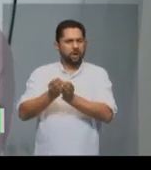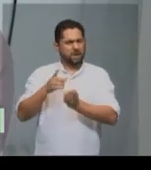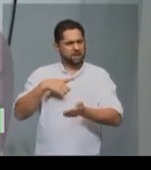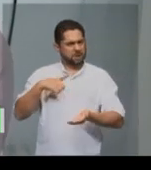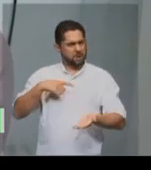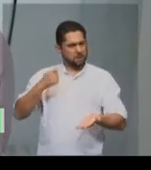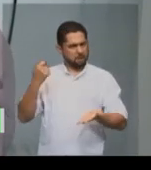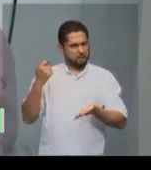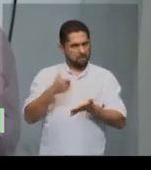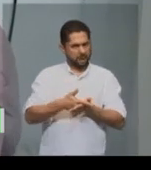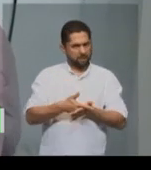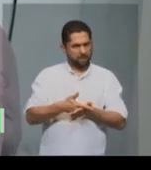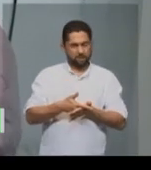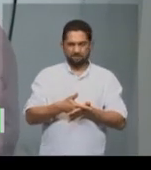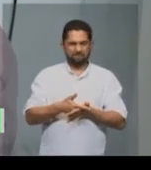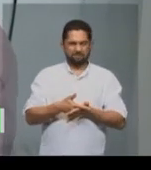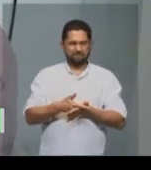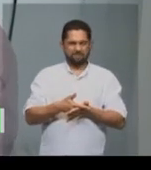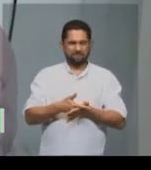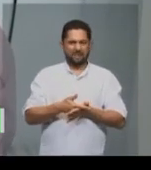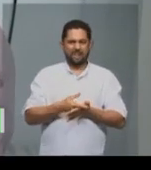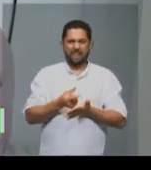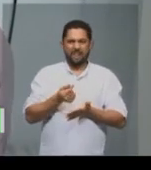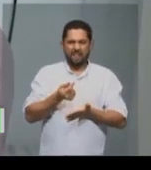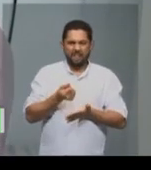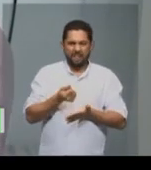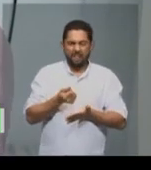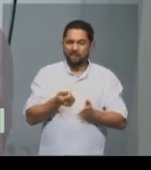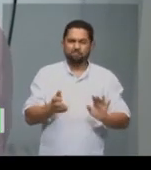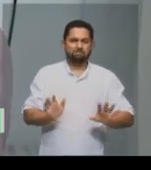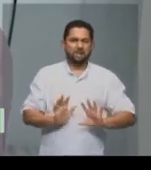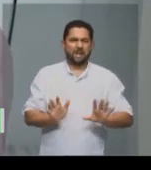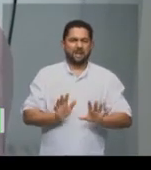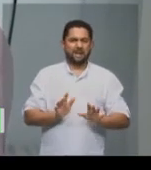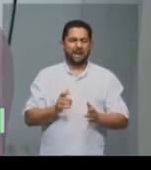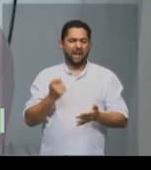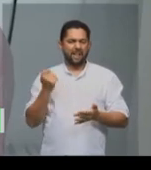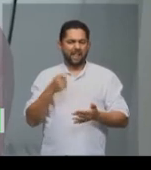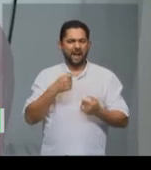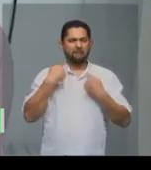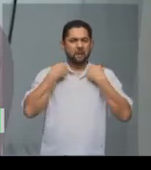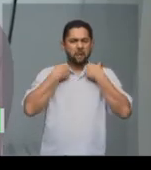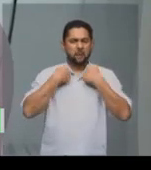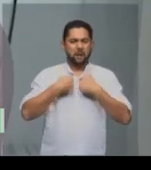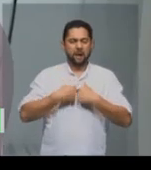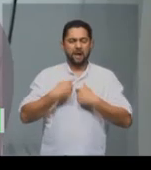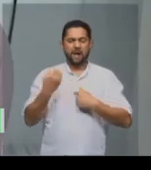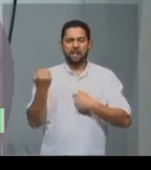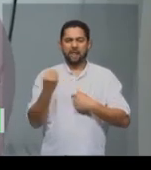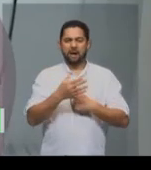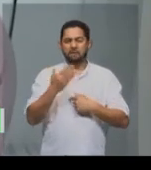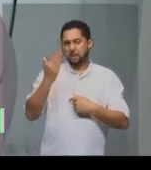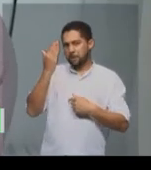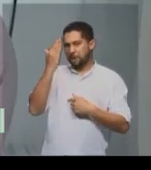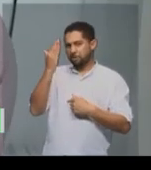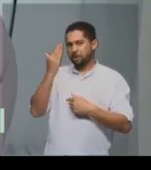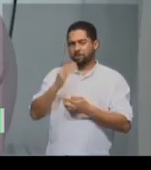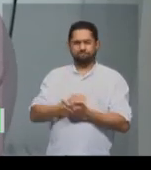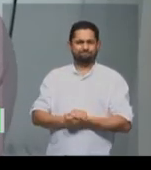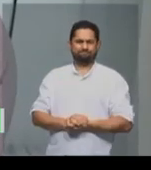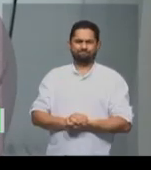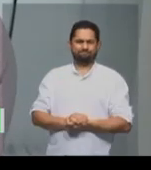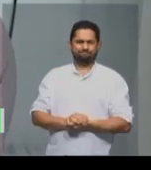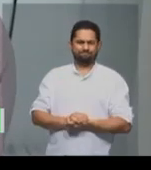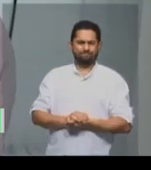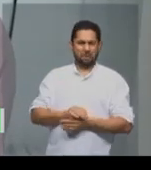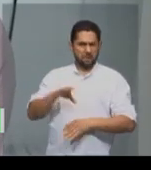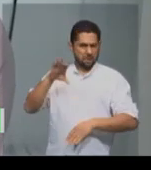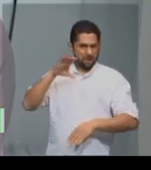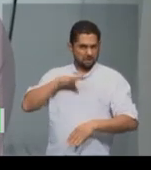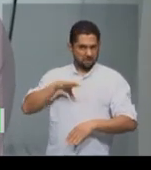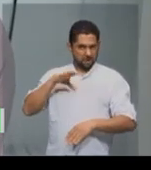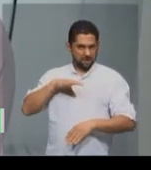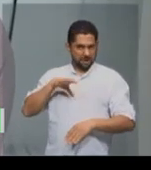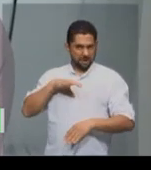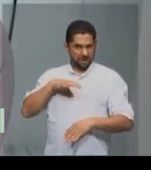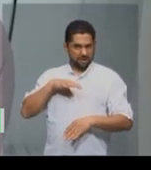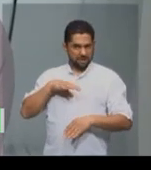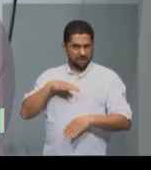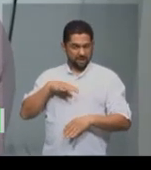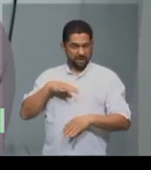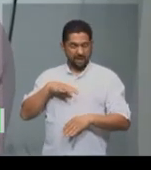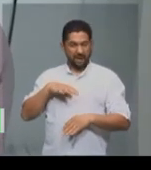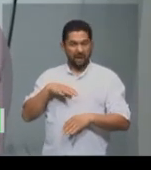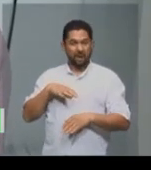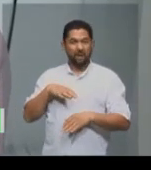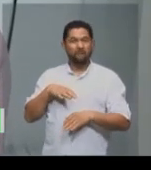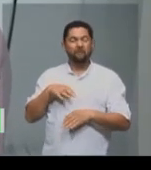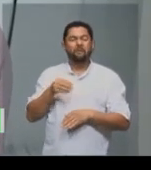pagamento em bugiganga, pagamento com espelhinho, mas era um pagamento. O que não era valioso para o português era extremamente